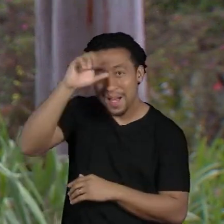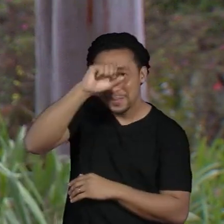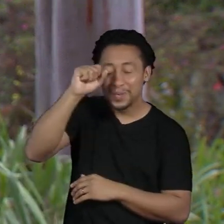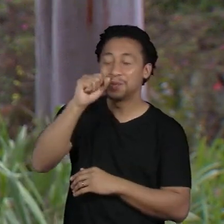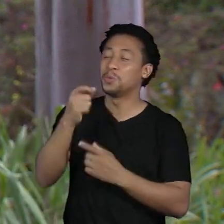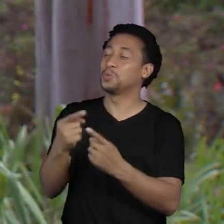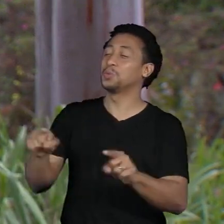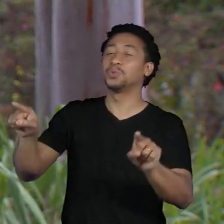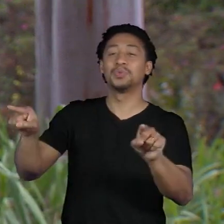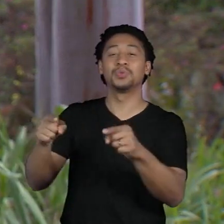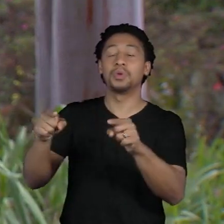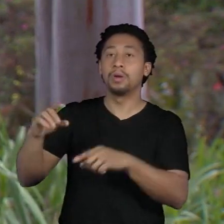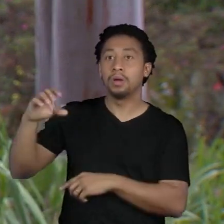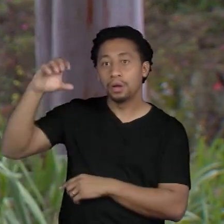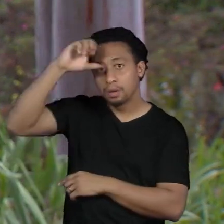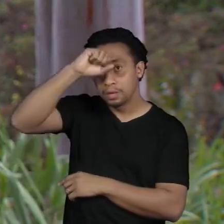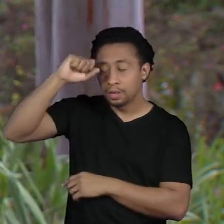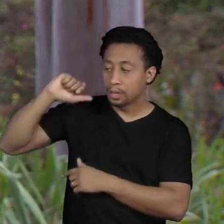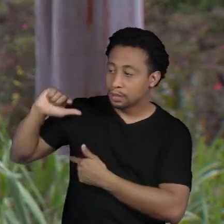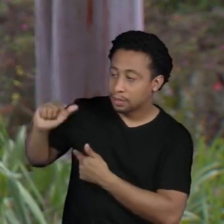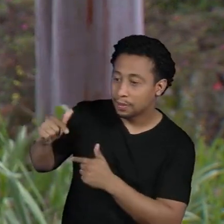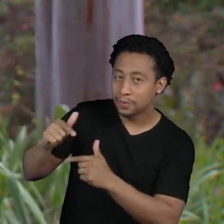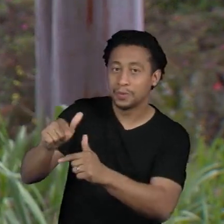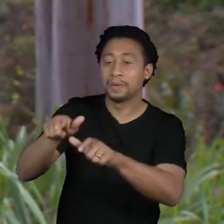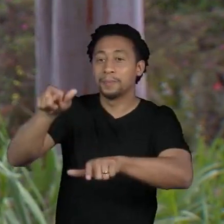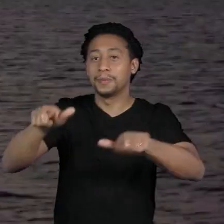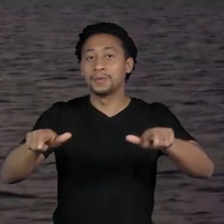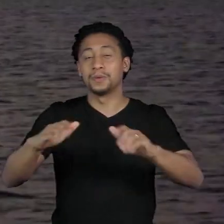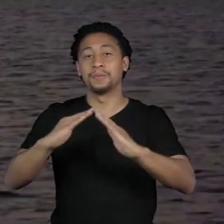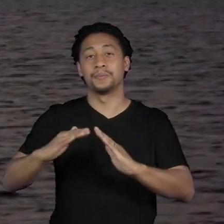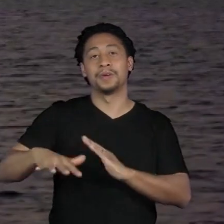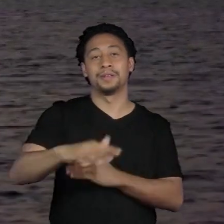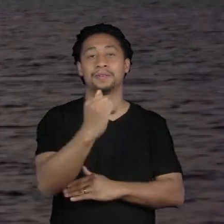saberes tradicionais dos povos da floresta